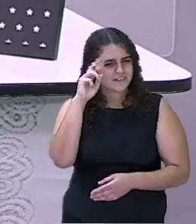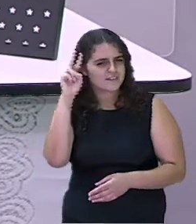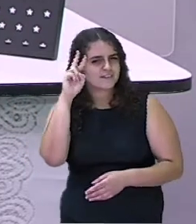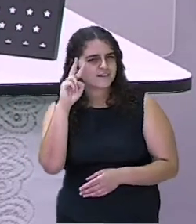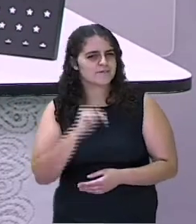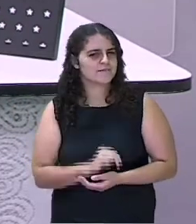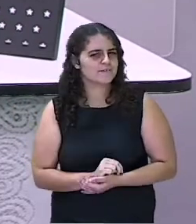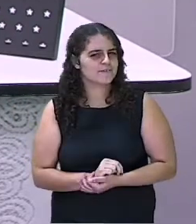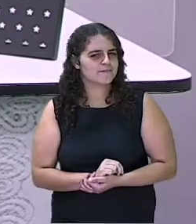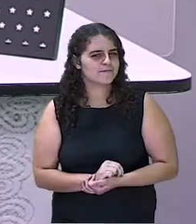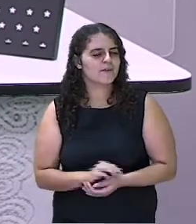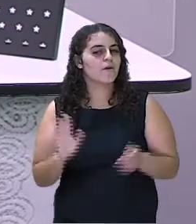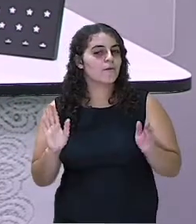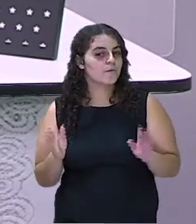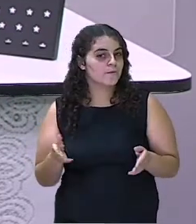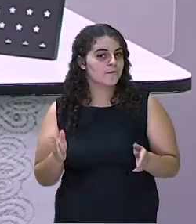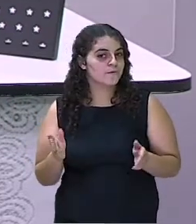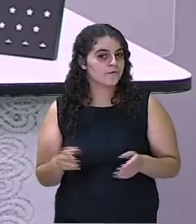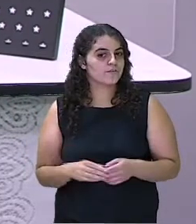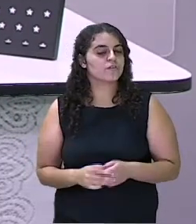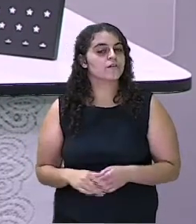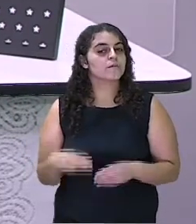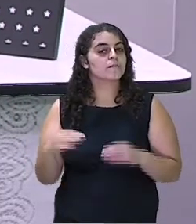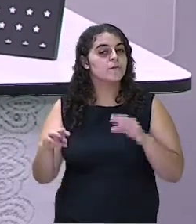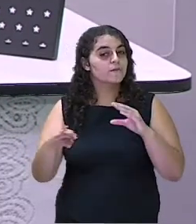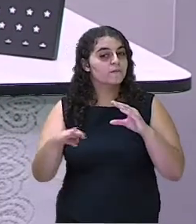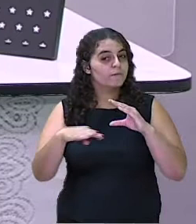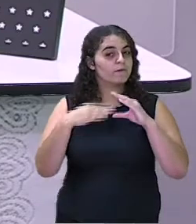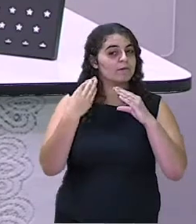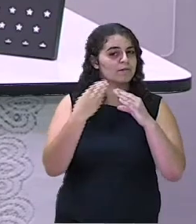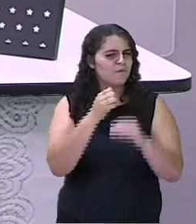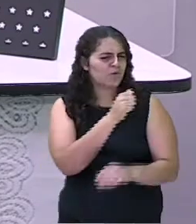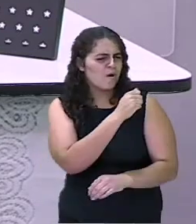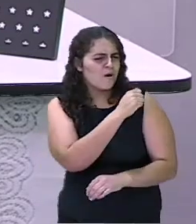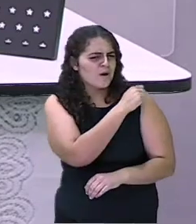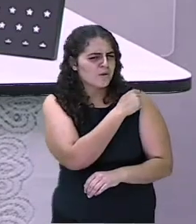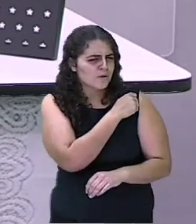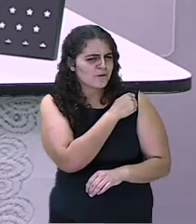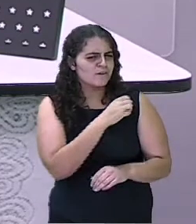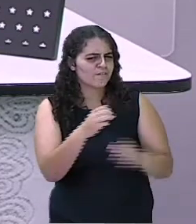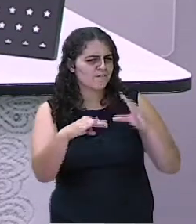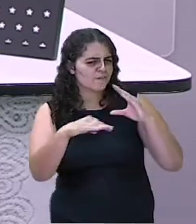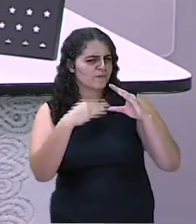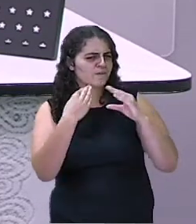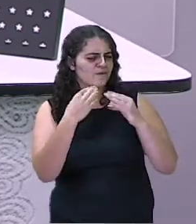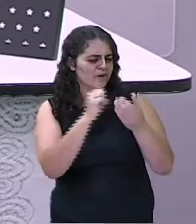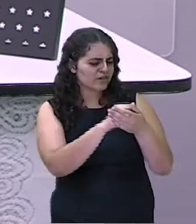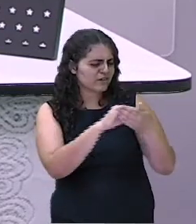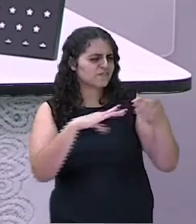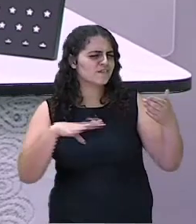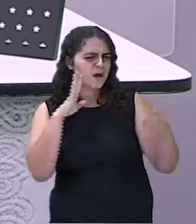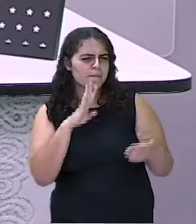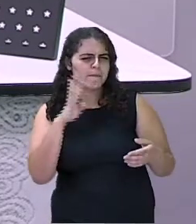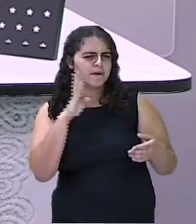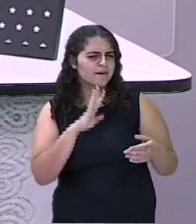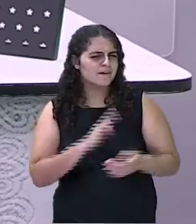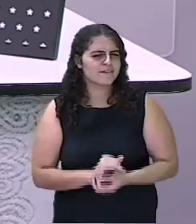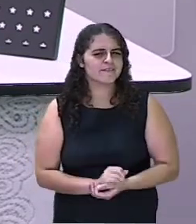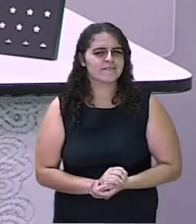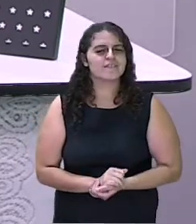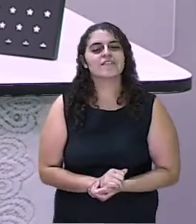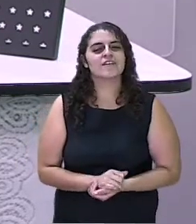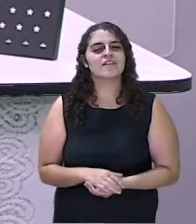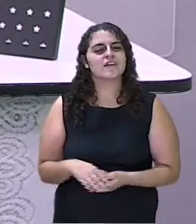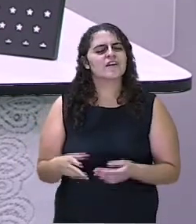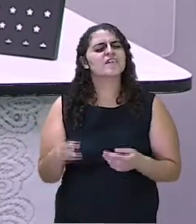E hoje nós também teremos contribuição de alunos. Vocês se lembram que na nossa última aula